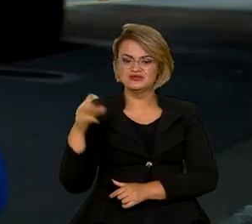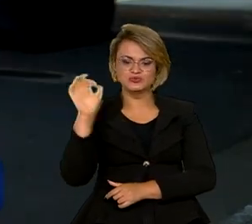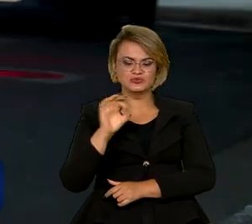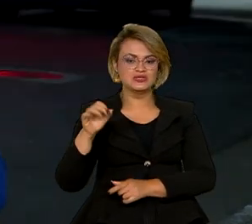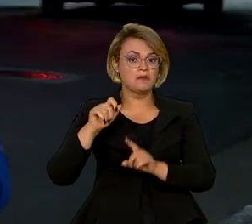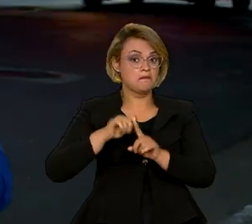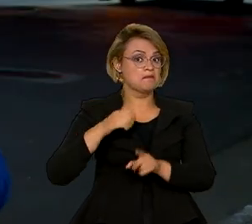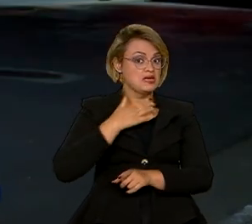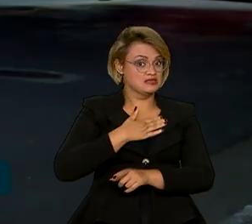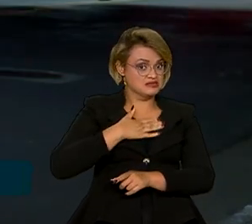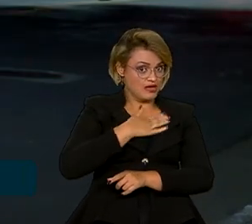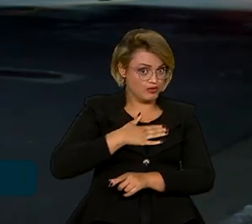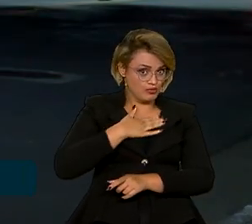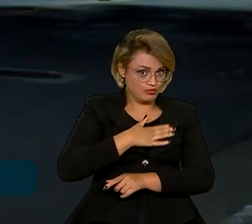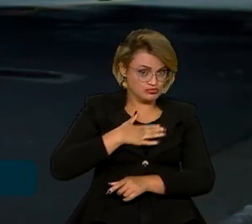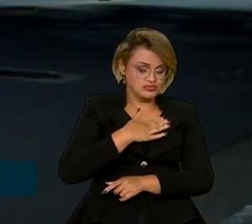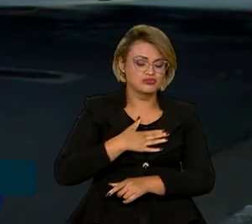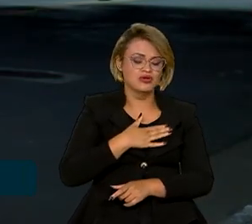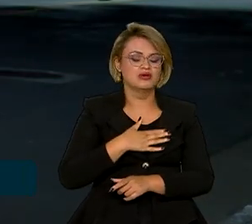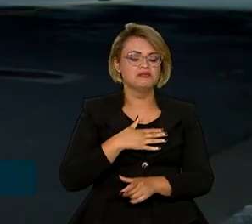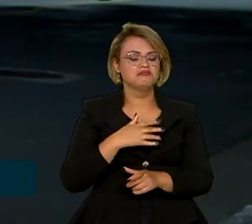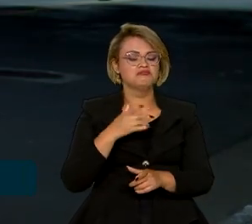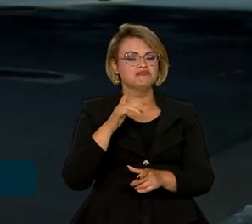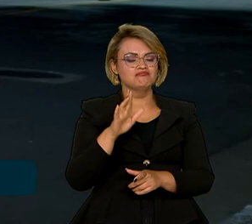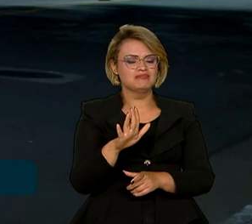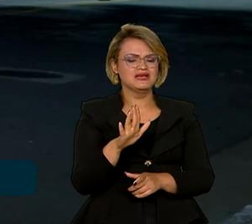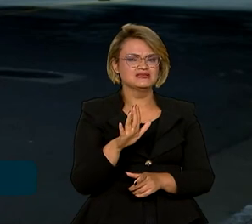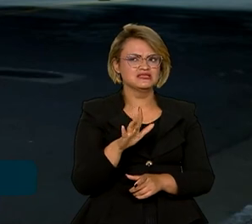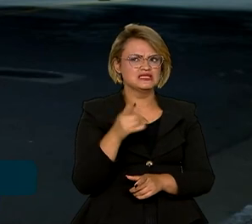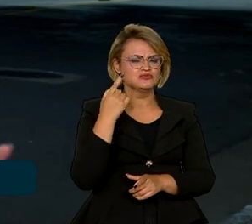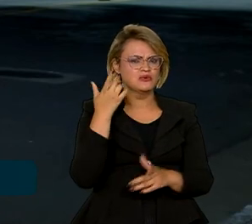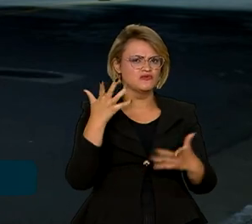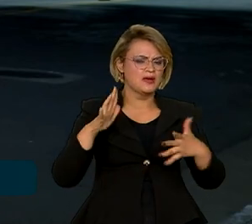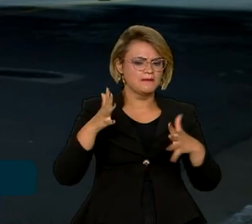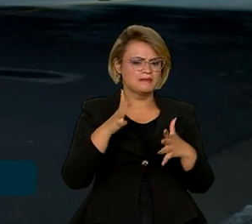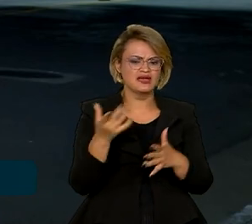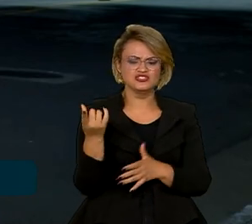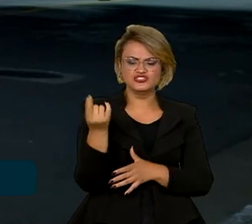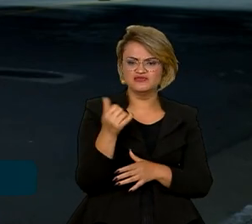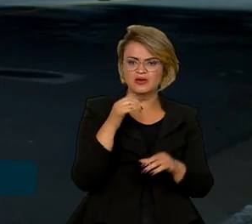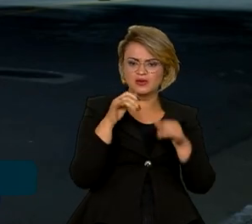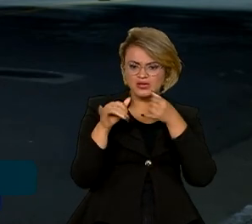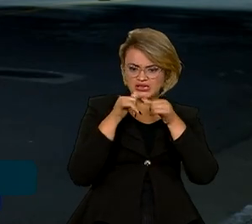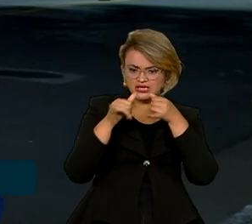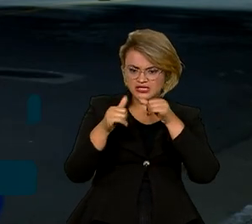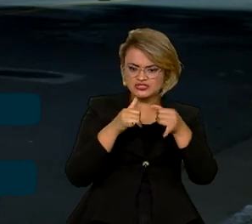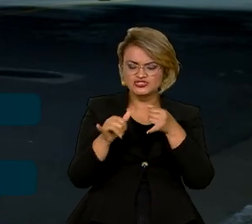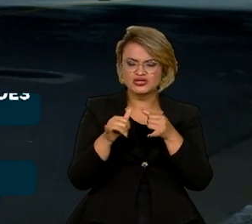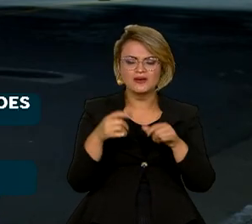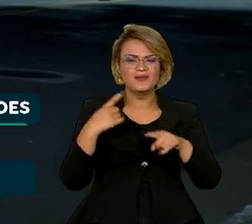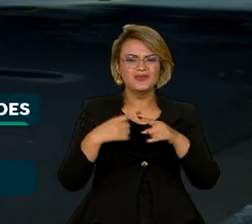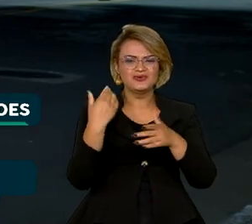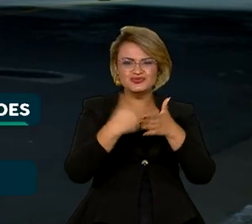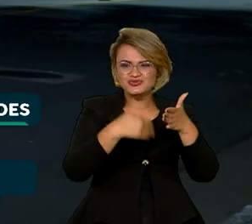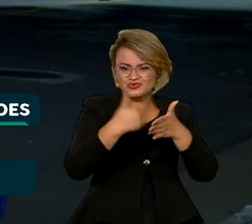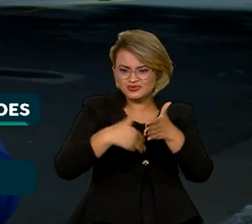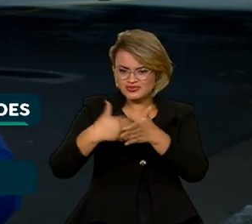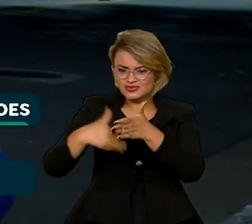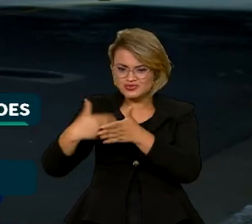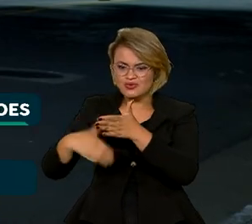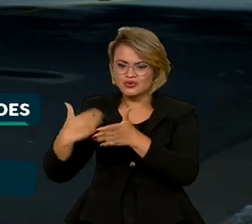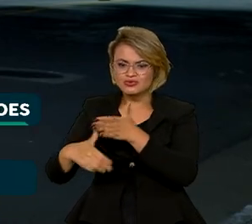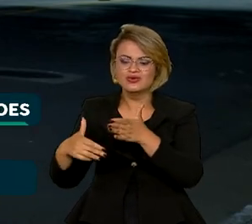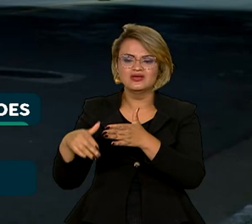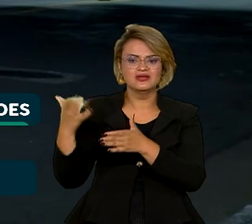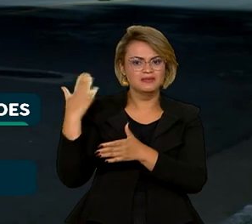agosto, mas uma alta menor do que a esperada. Essa alta foi puxada pelos preços da energia elétrica. É que um desconto que vinha deixando a conta de